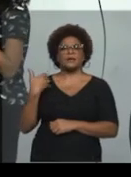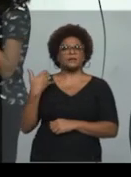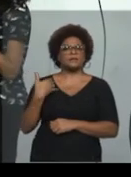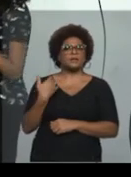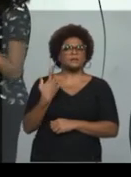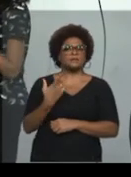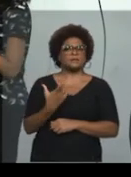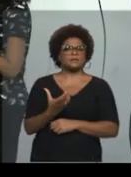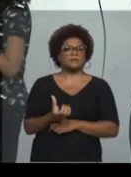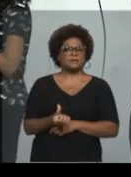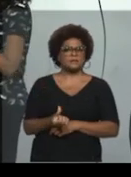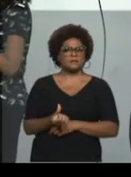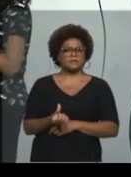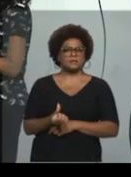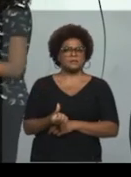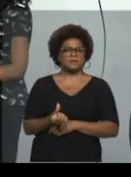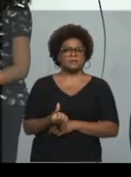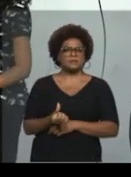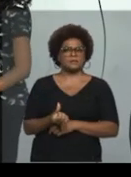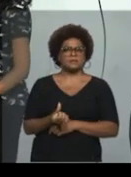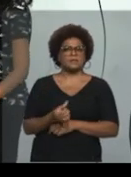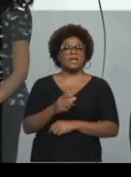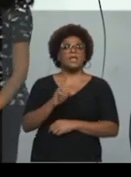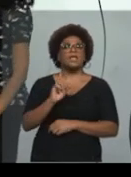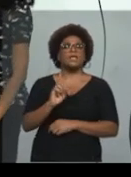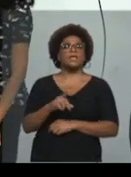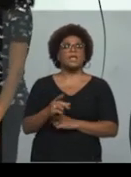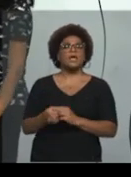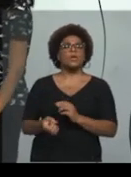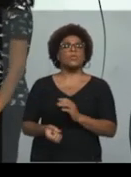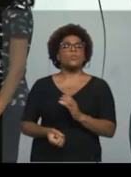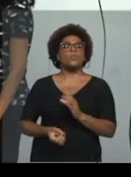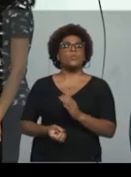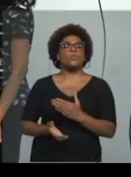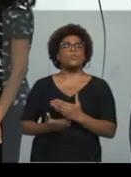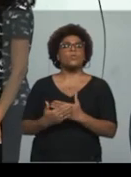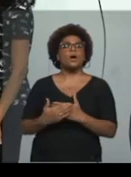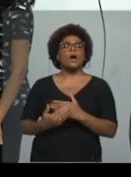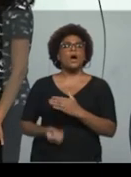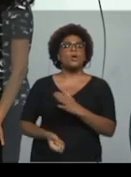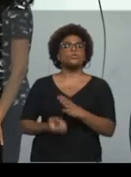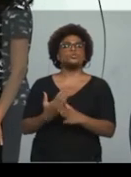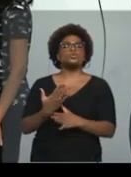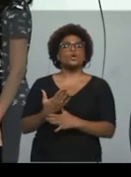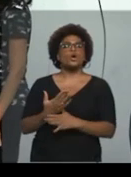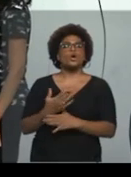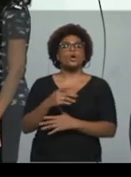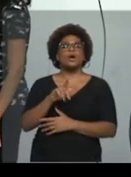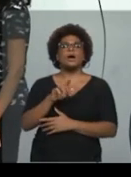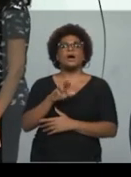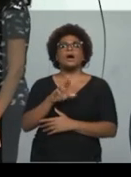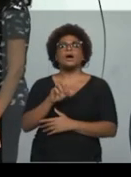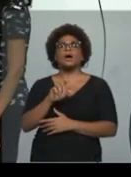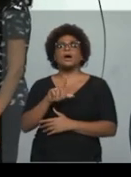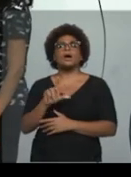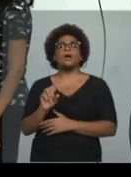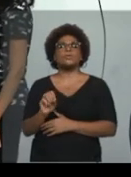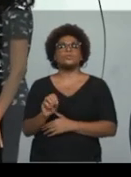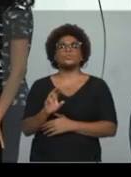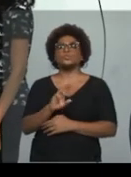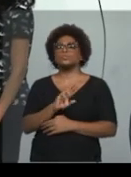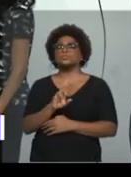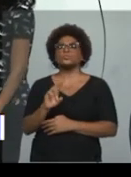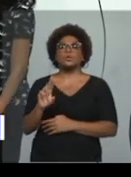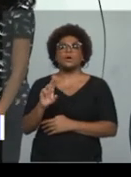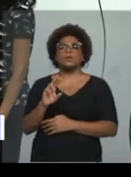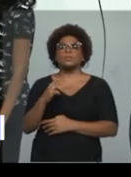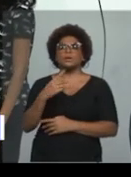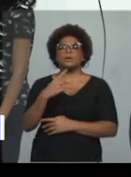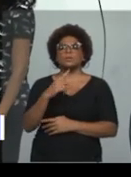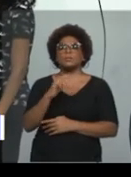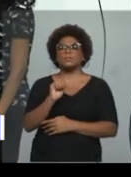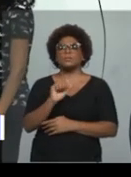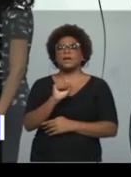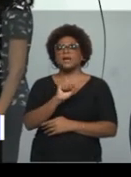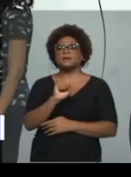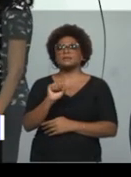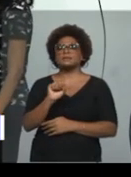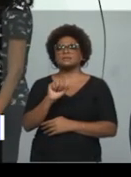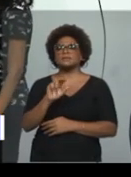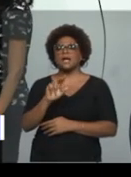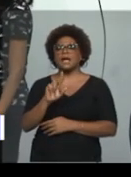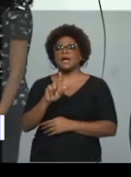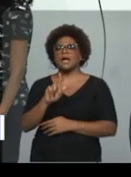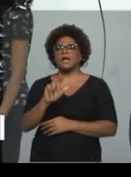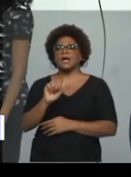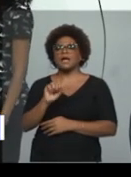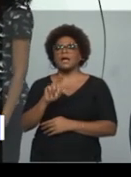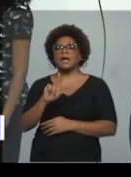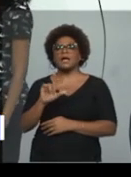E foi num autor grego. Esse nome Pazárgada, que significa campo dos persas